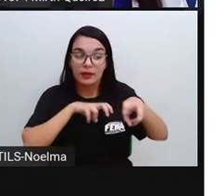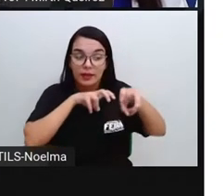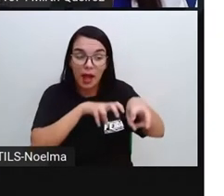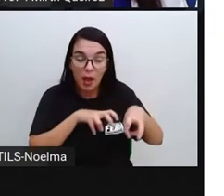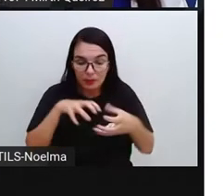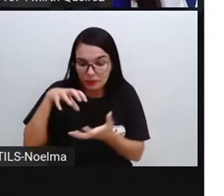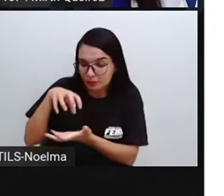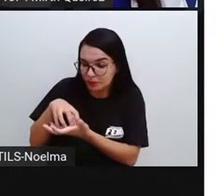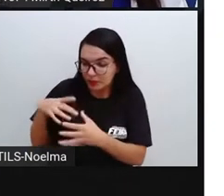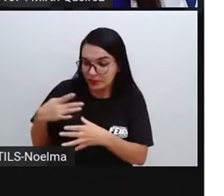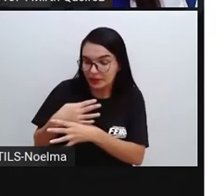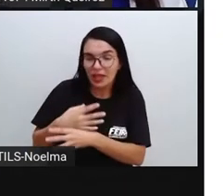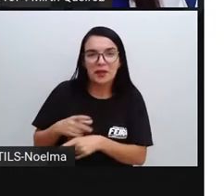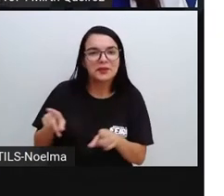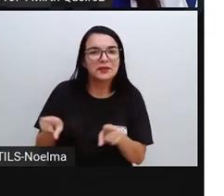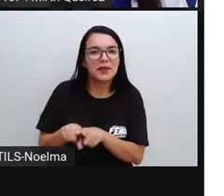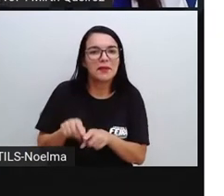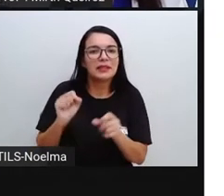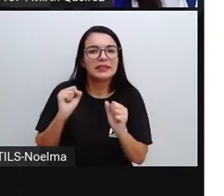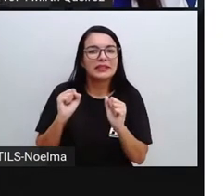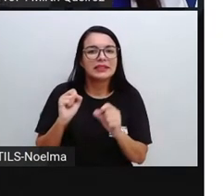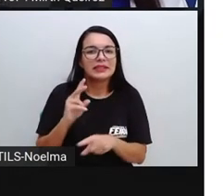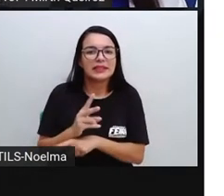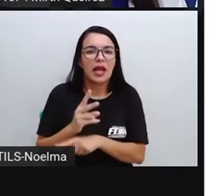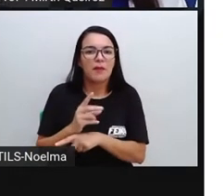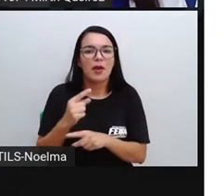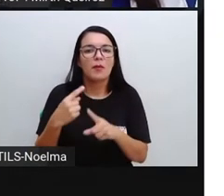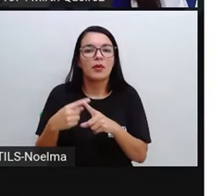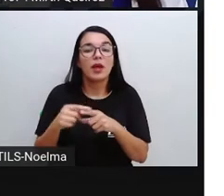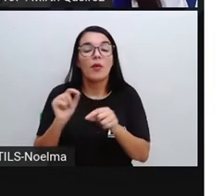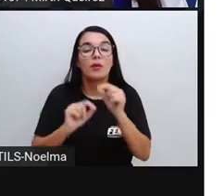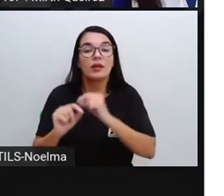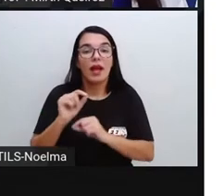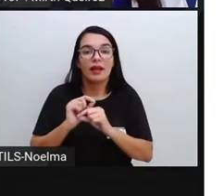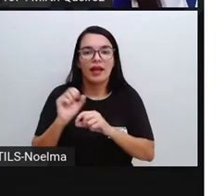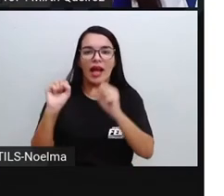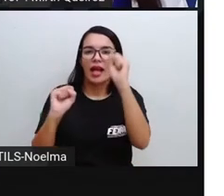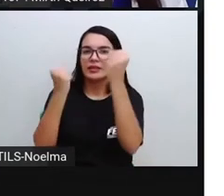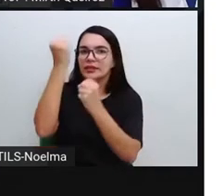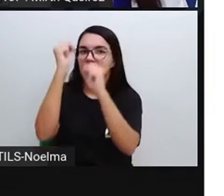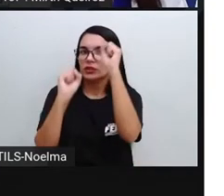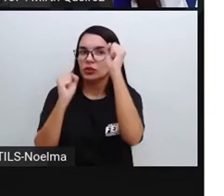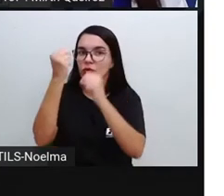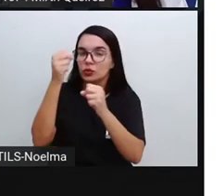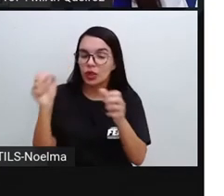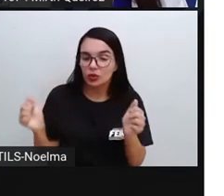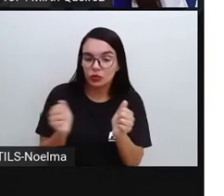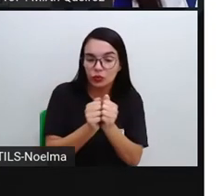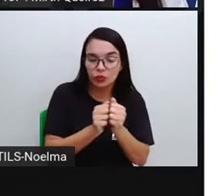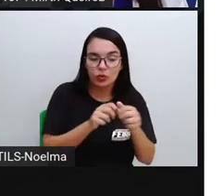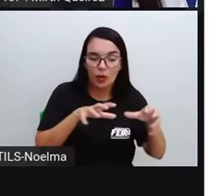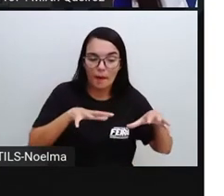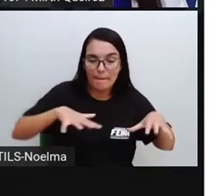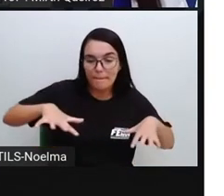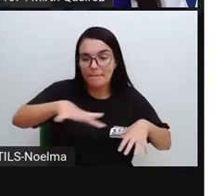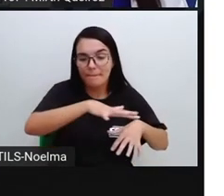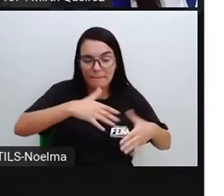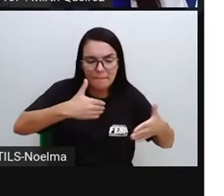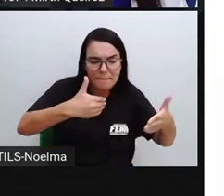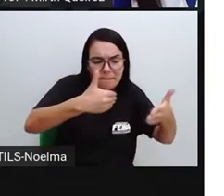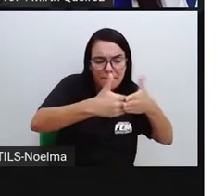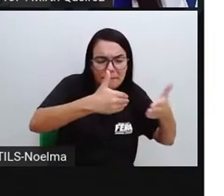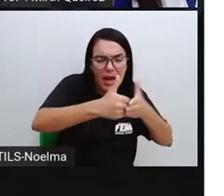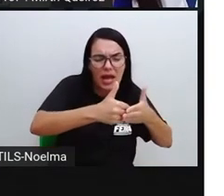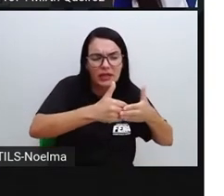gera novos elementos na paisagem, como as agroindústrias, que são as indústrias localizadas no meio rural, próximo